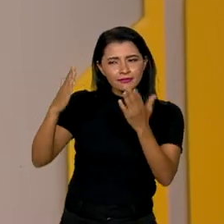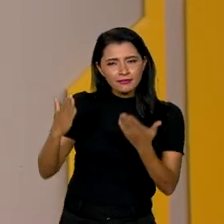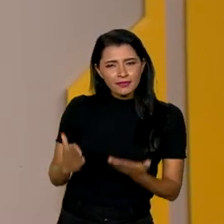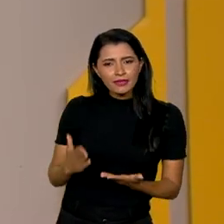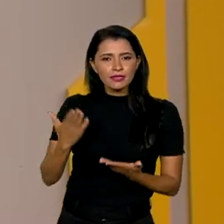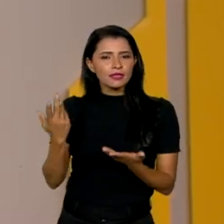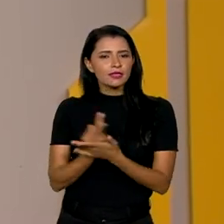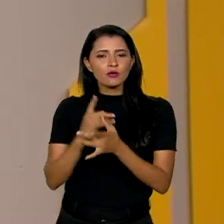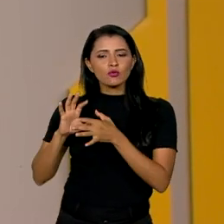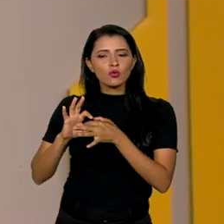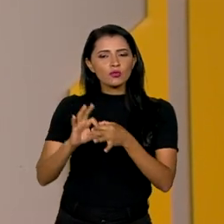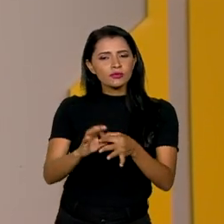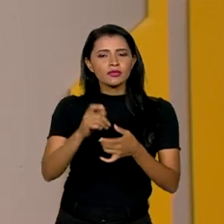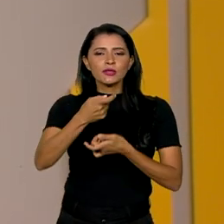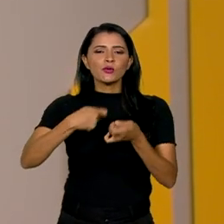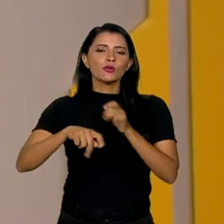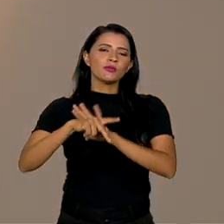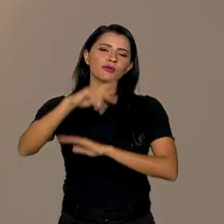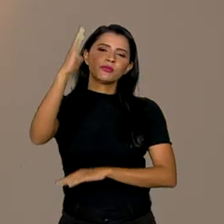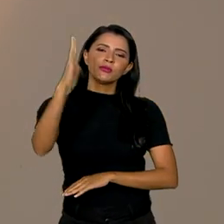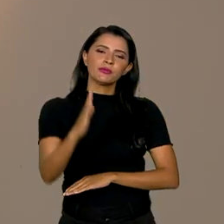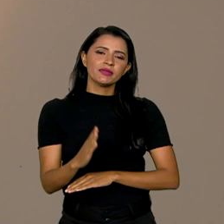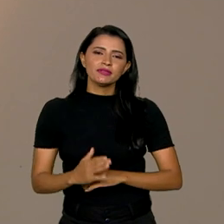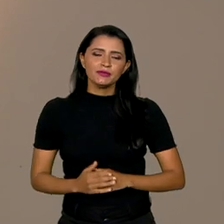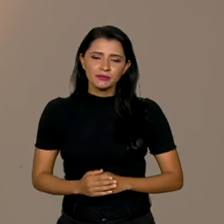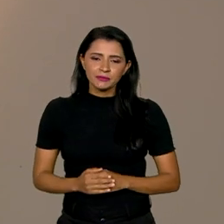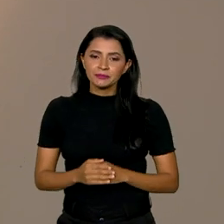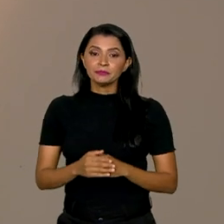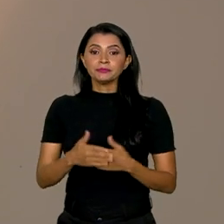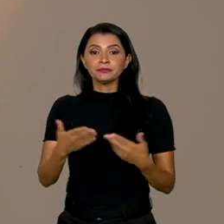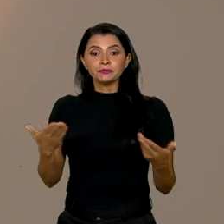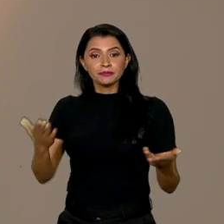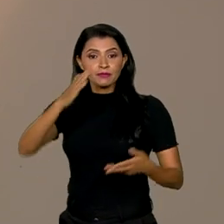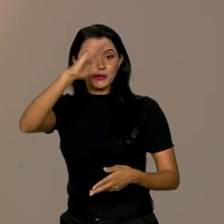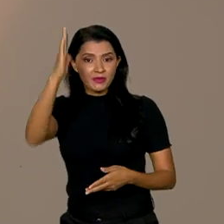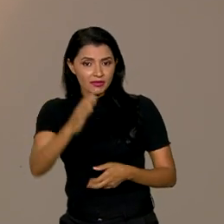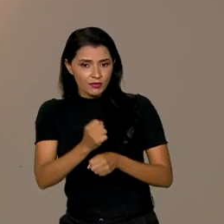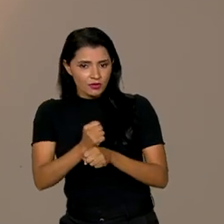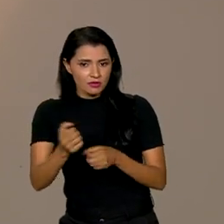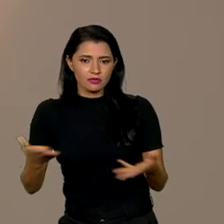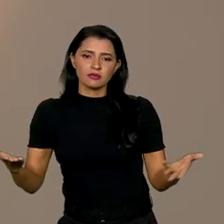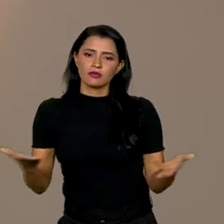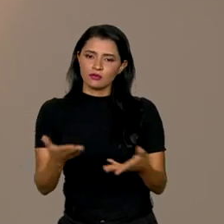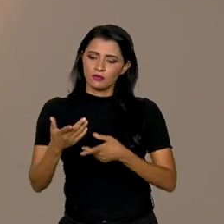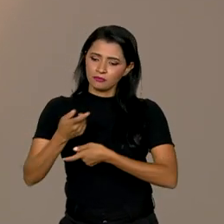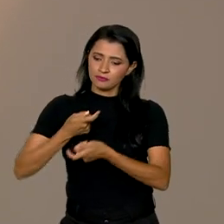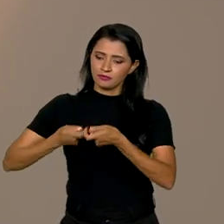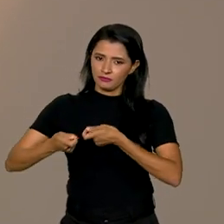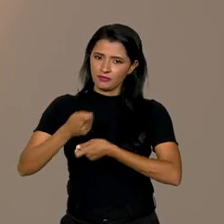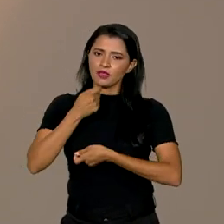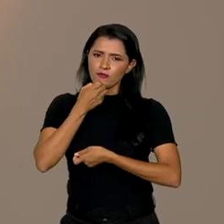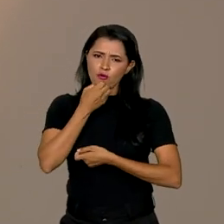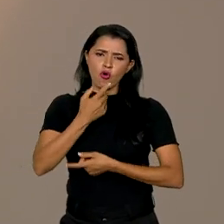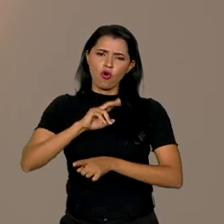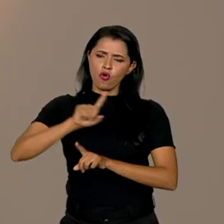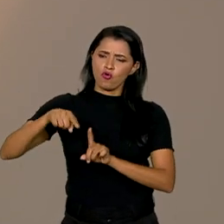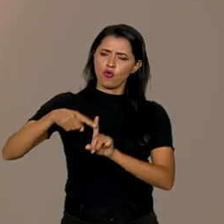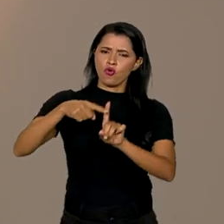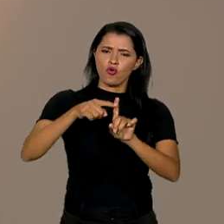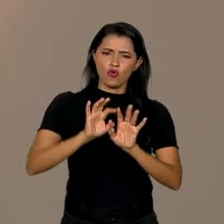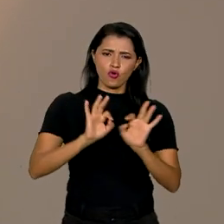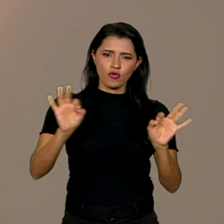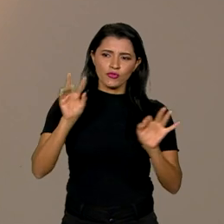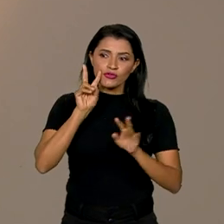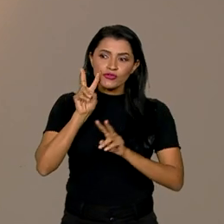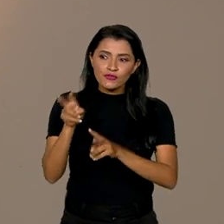do cenário econômico atual do Brasil. Então, o Brasil esse ano está com um cenário econômico bastante favorável. A gente acabou de